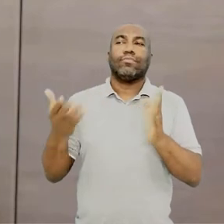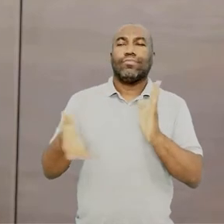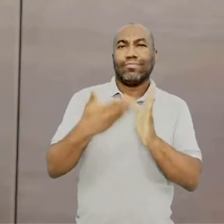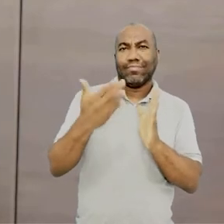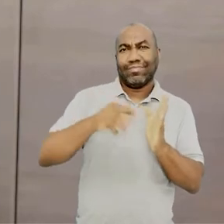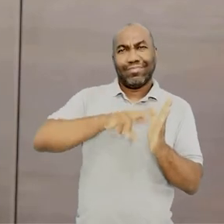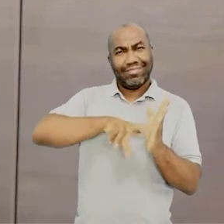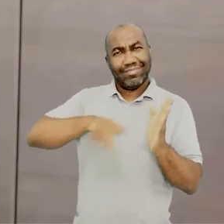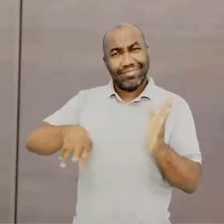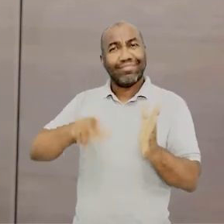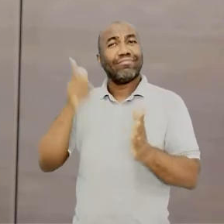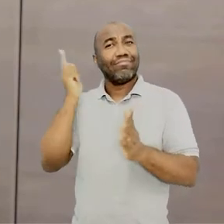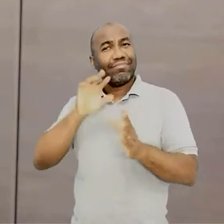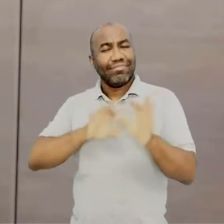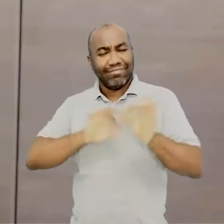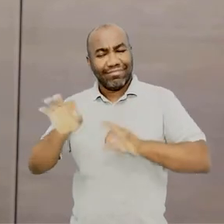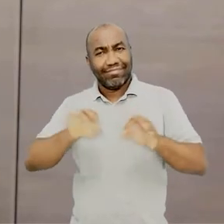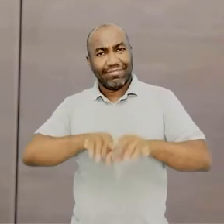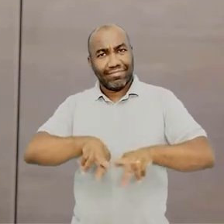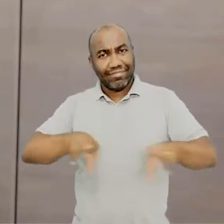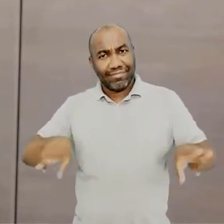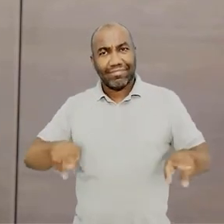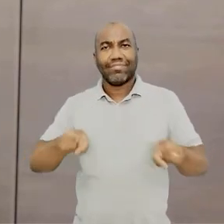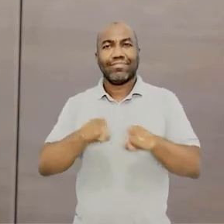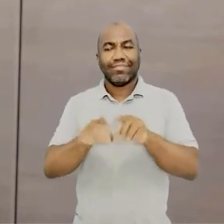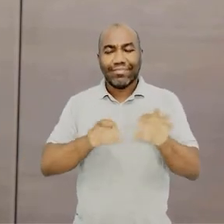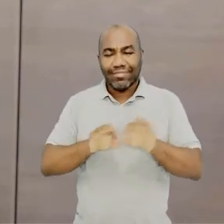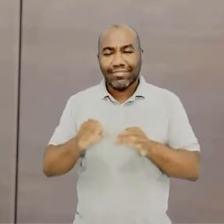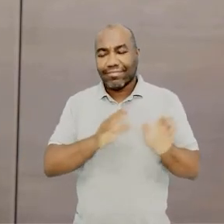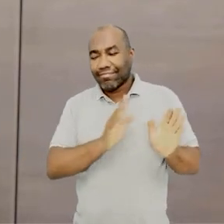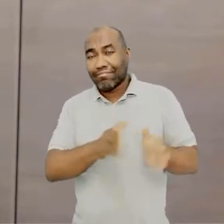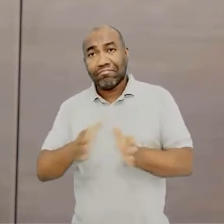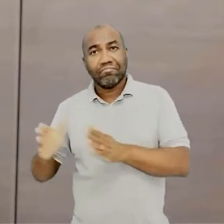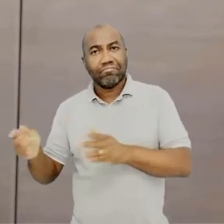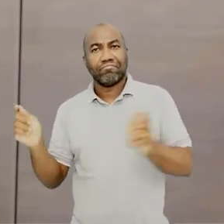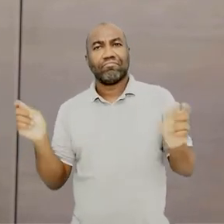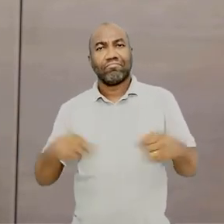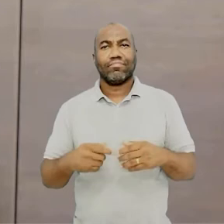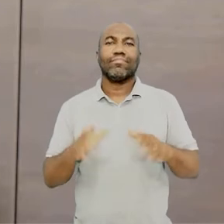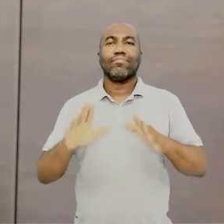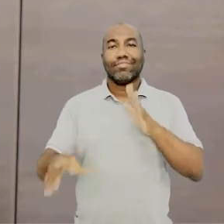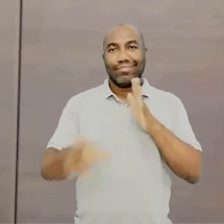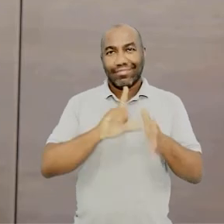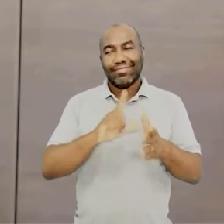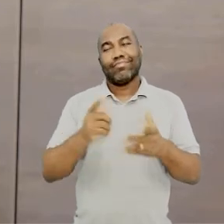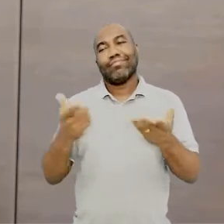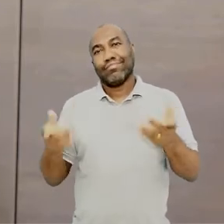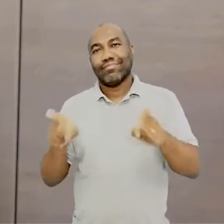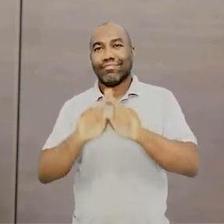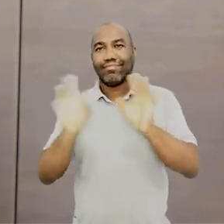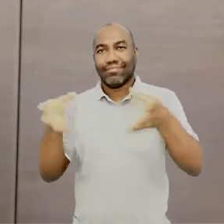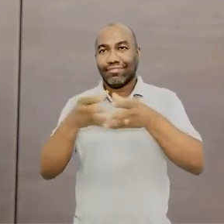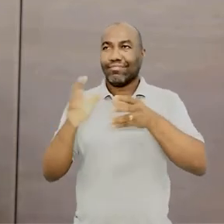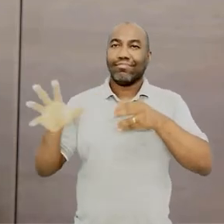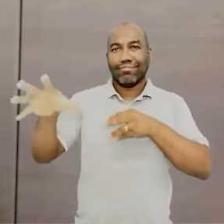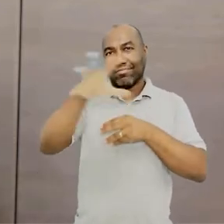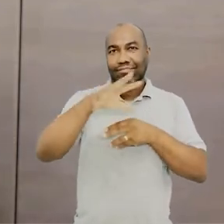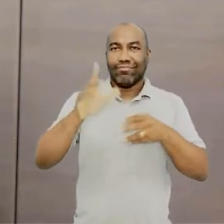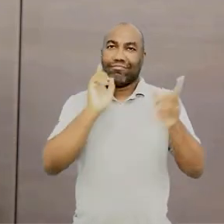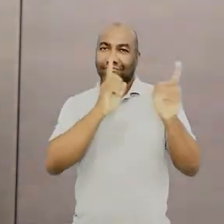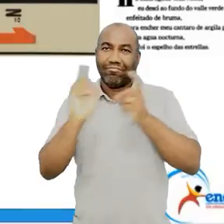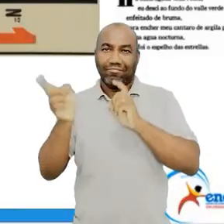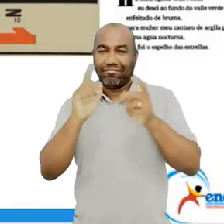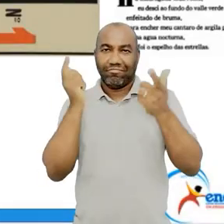manifestos explicando as teorias e os seus devidos pensamentos. Isso fazia parte de todo o movimento. Vamos